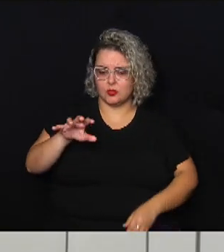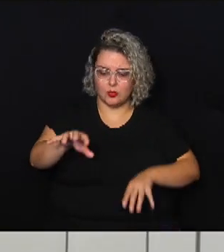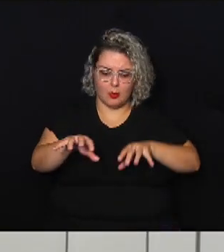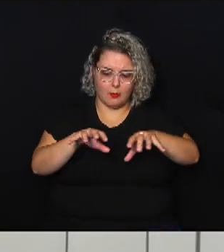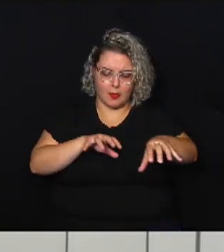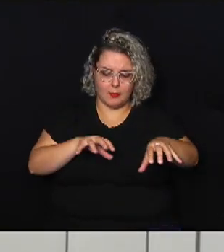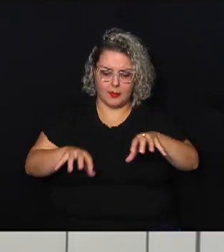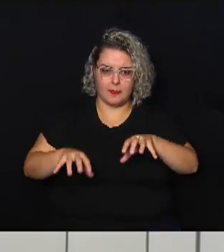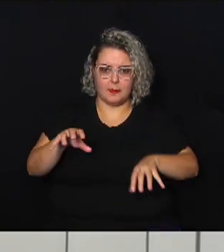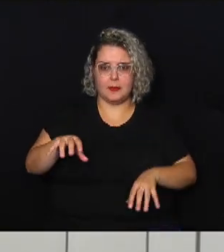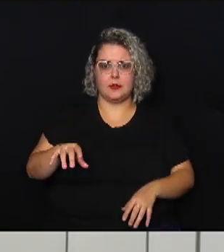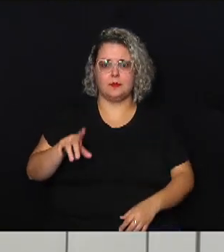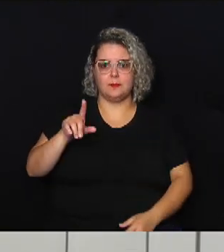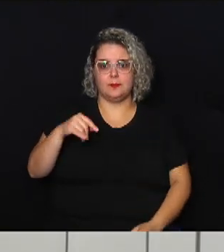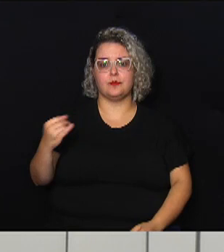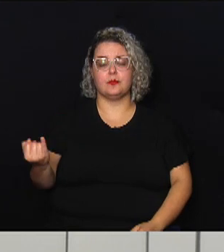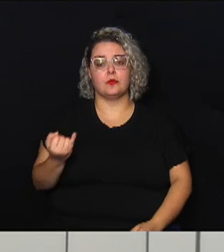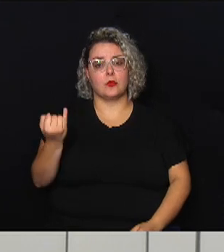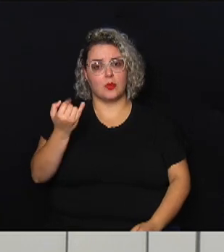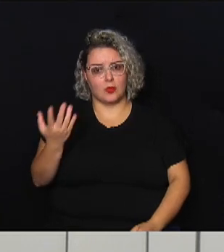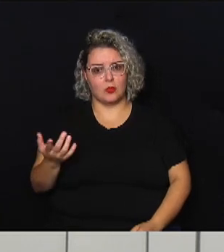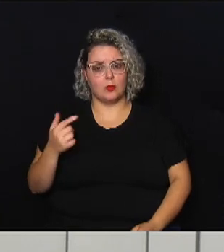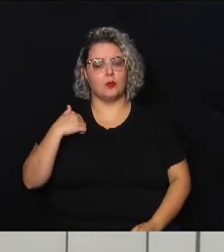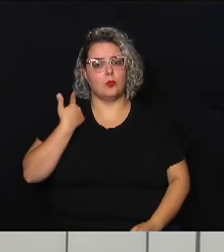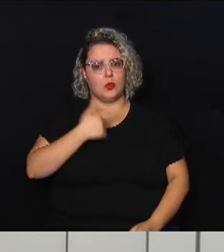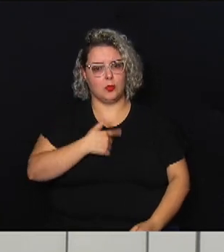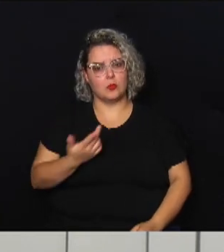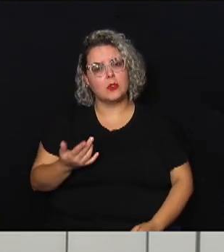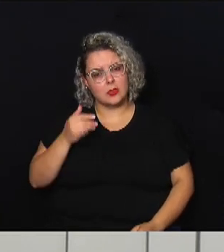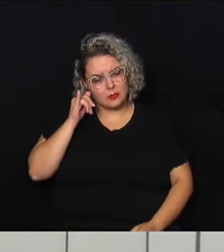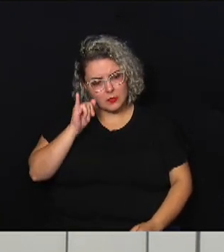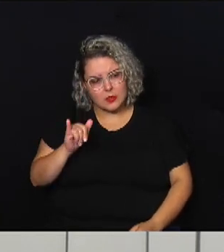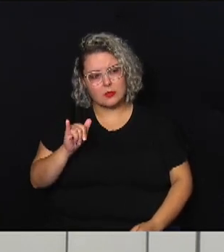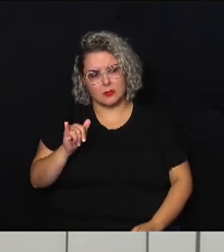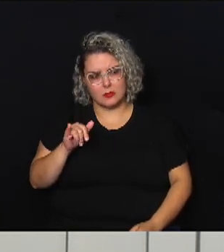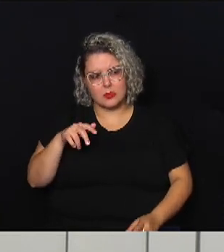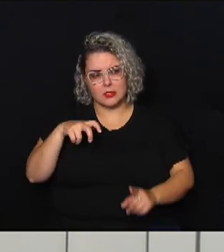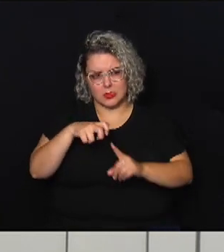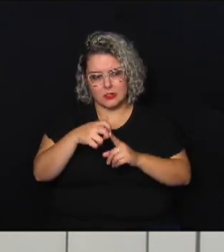seria importantíssima para a gente evitar esses desastres